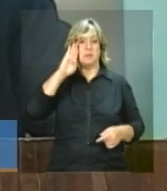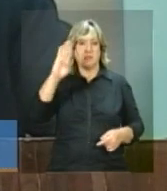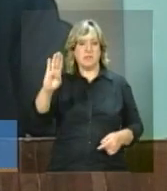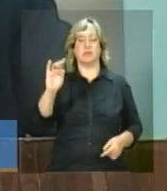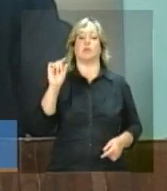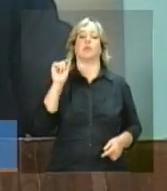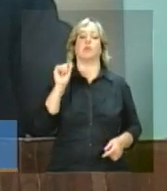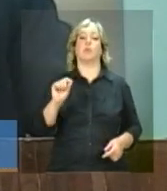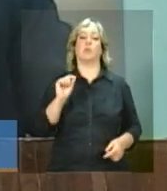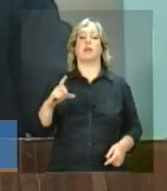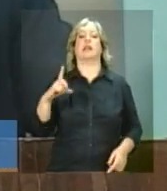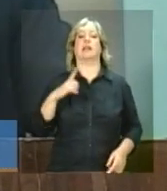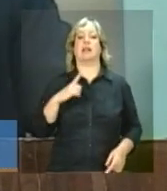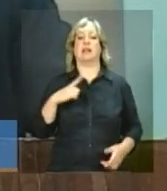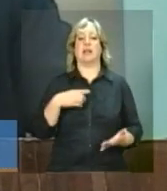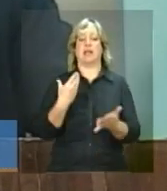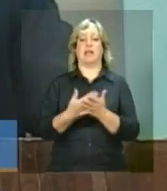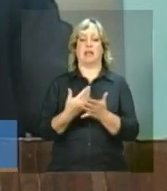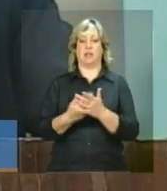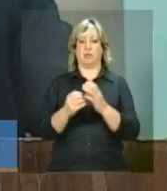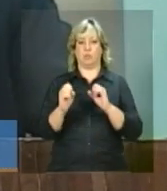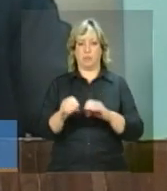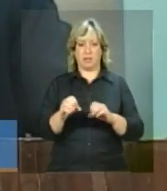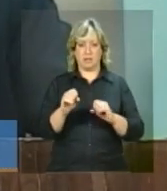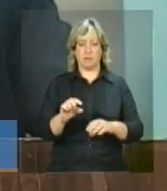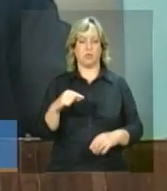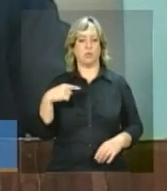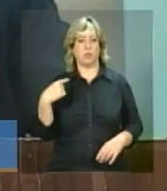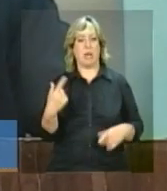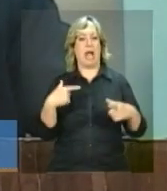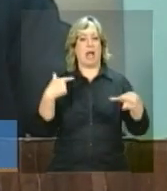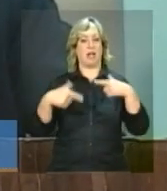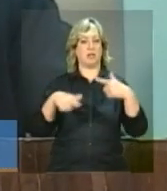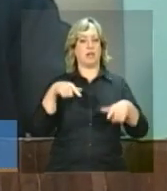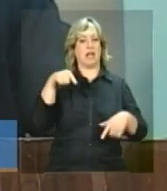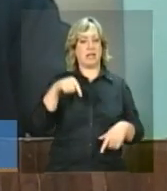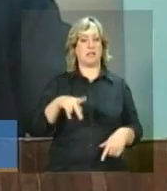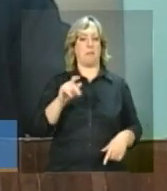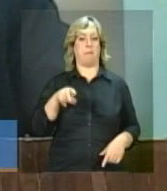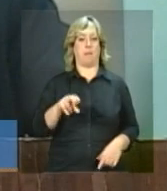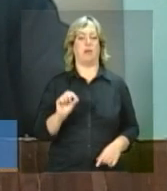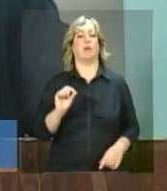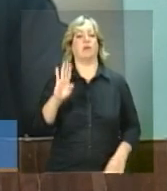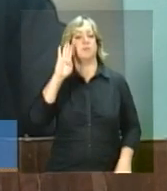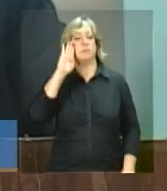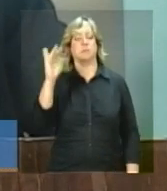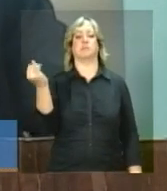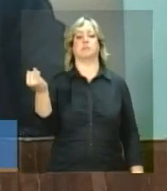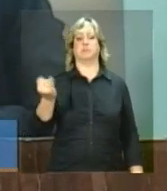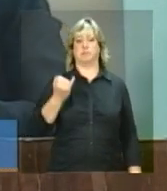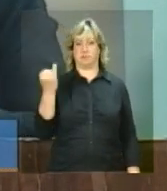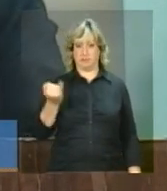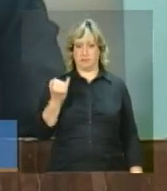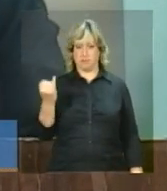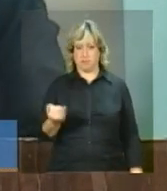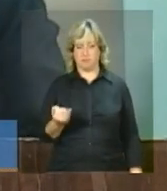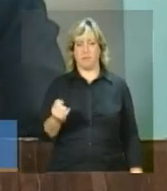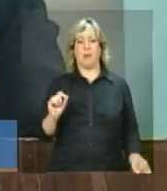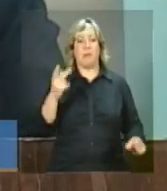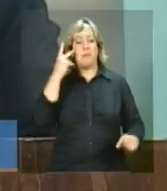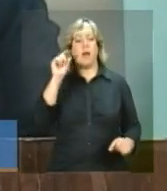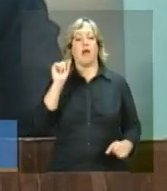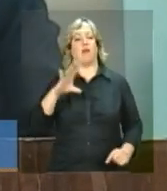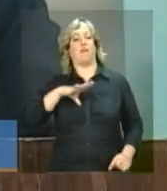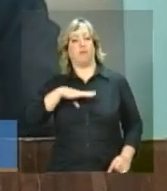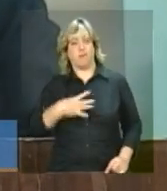no que tange a educação. as ações neste plano, elas são fundamentais para o